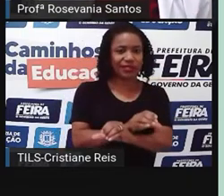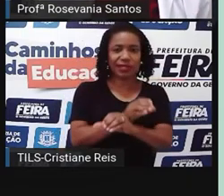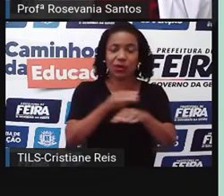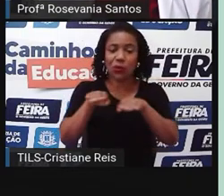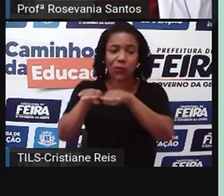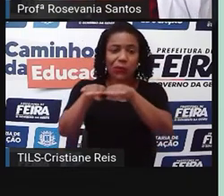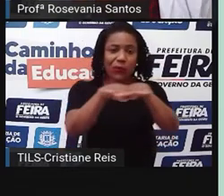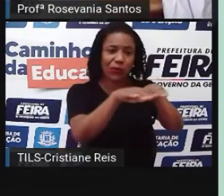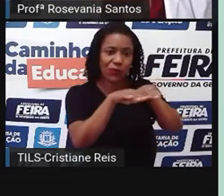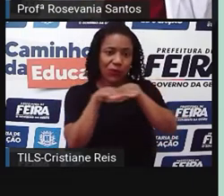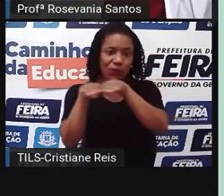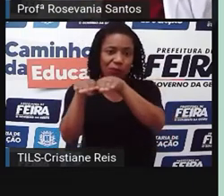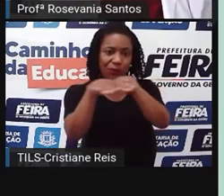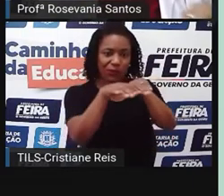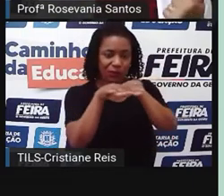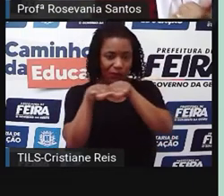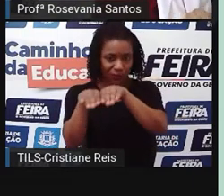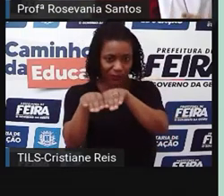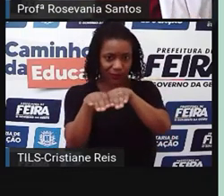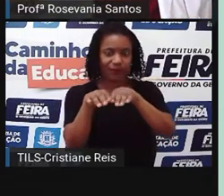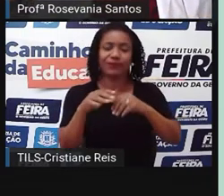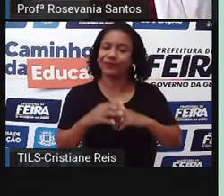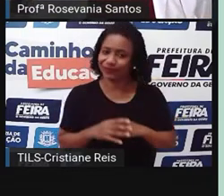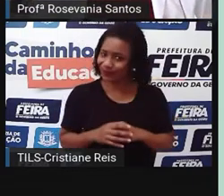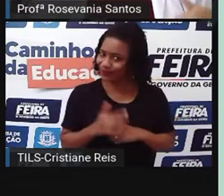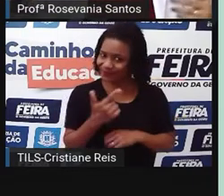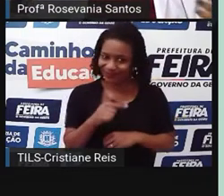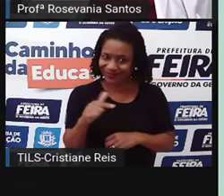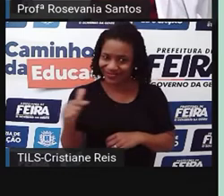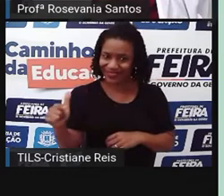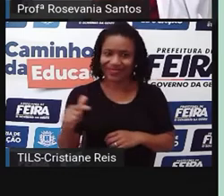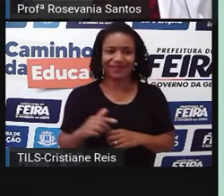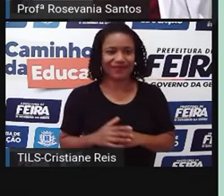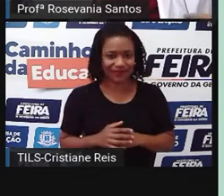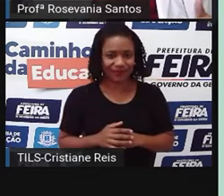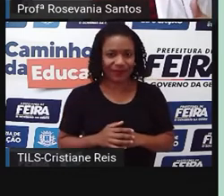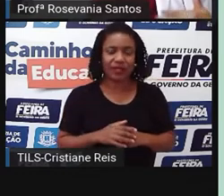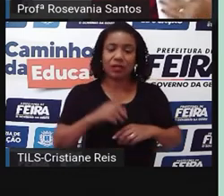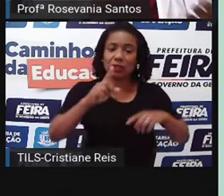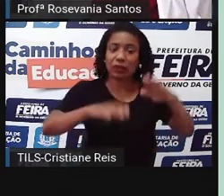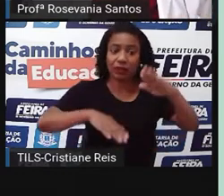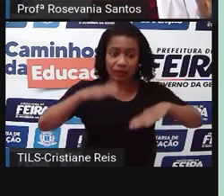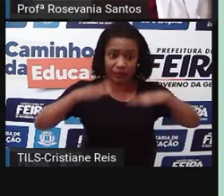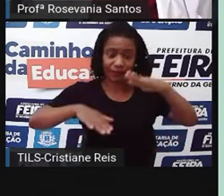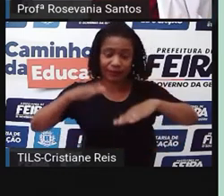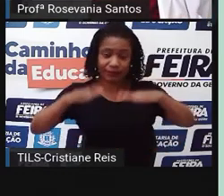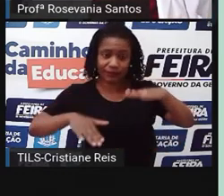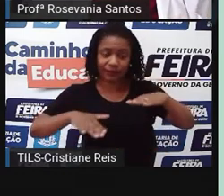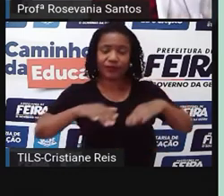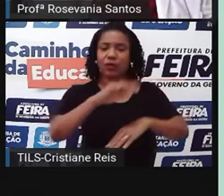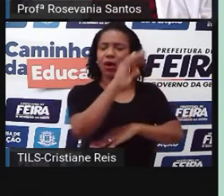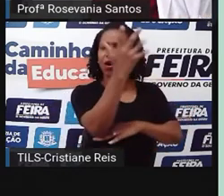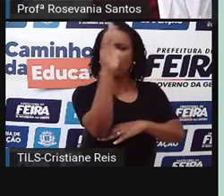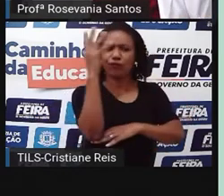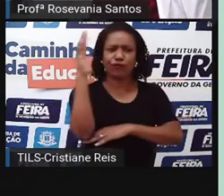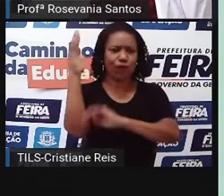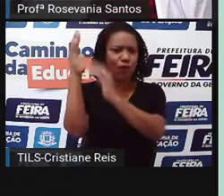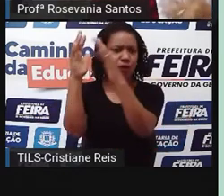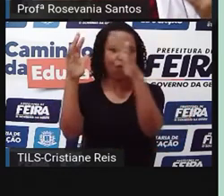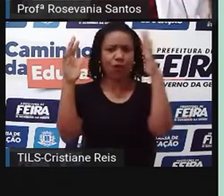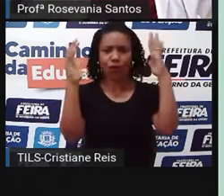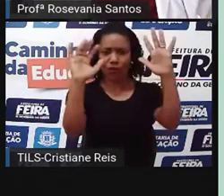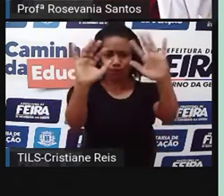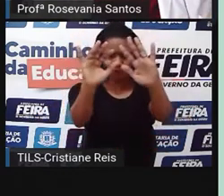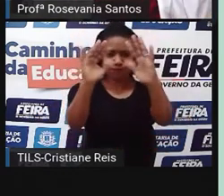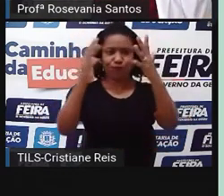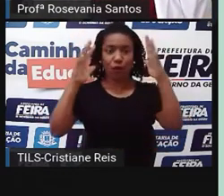os cantos. Assim como eu falei que a floresta também, a depender, né, do país em que ele esteja, da altura que esteja,